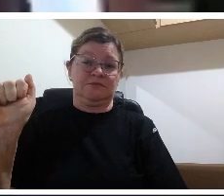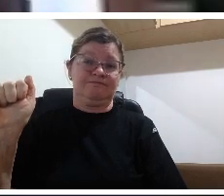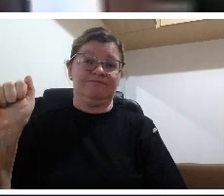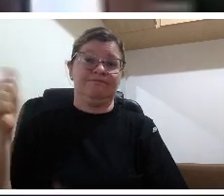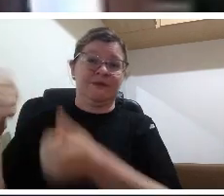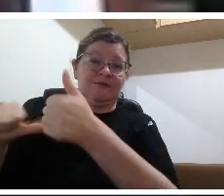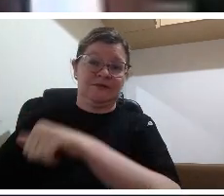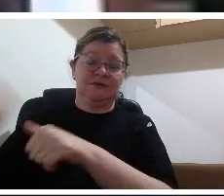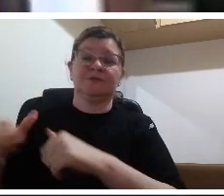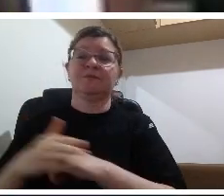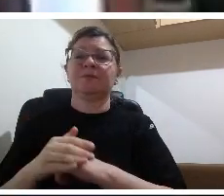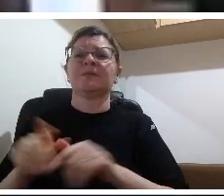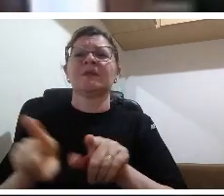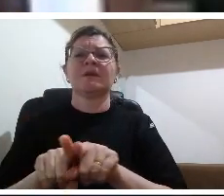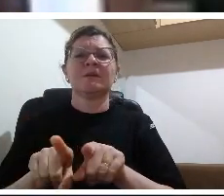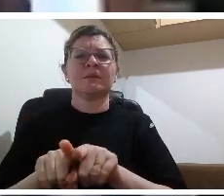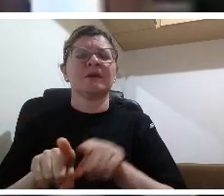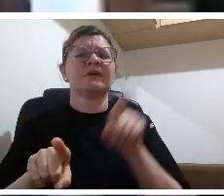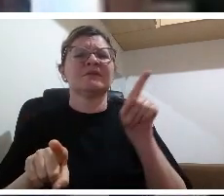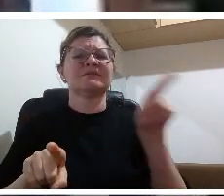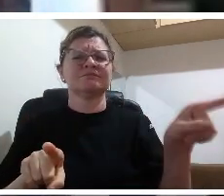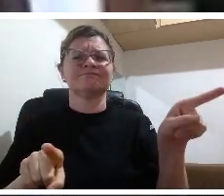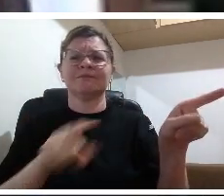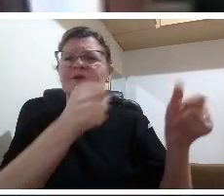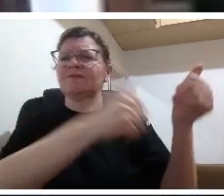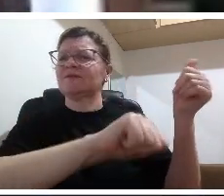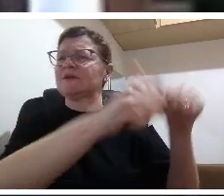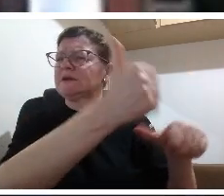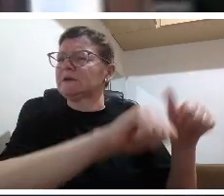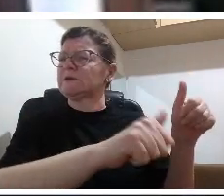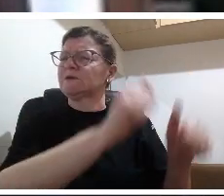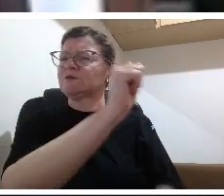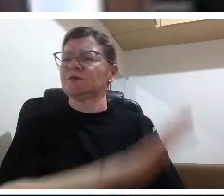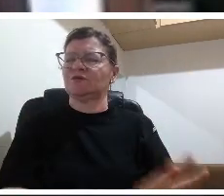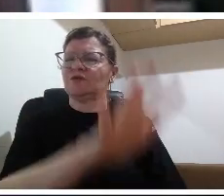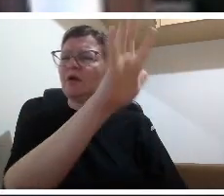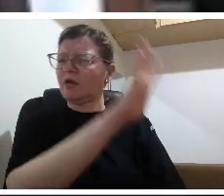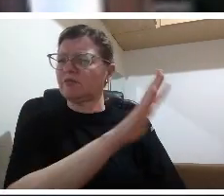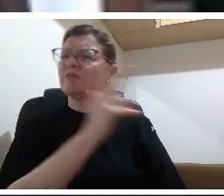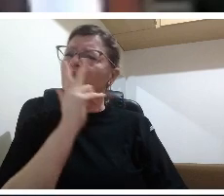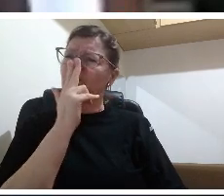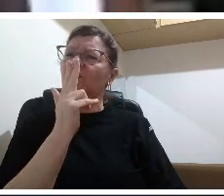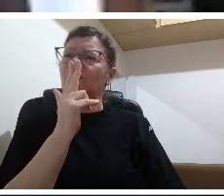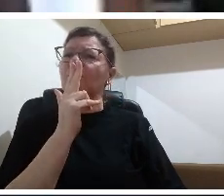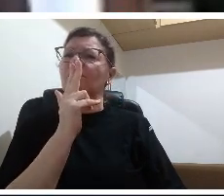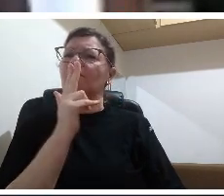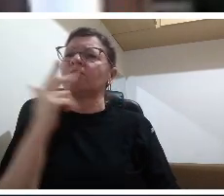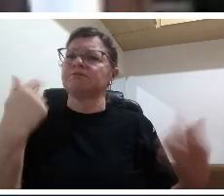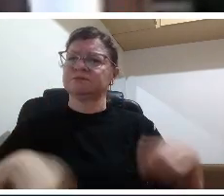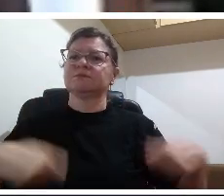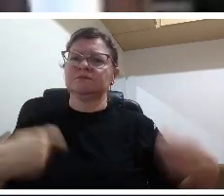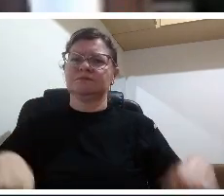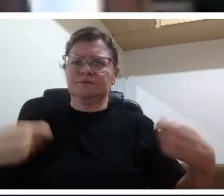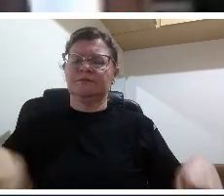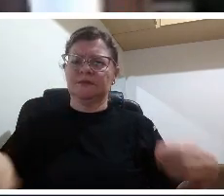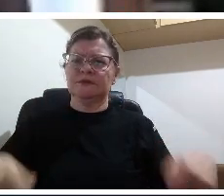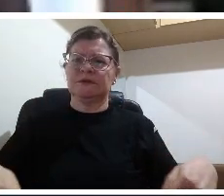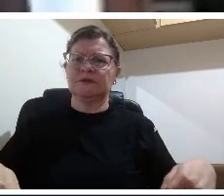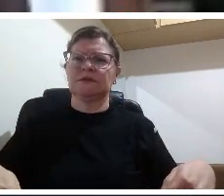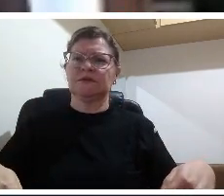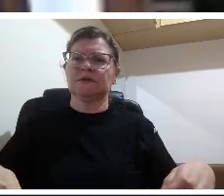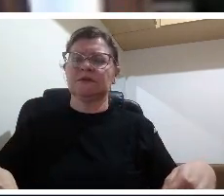brasileira tenha uma visão do que nós professores podemos trabalhar por outro lado